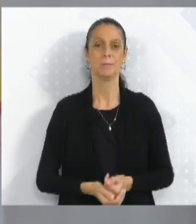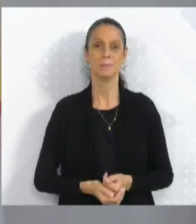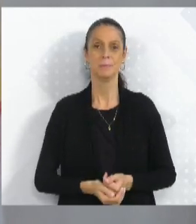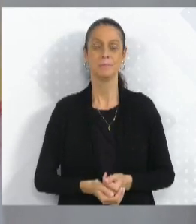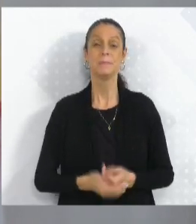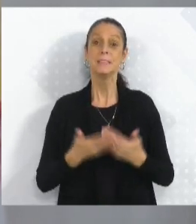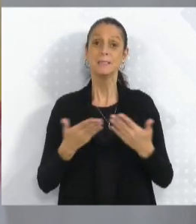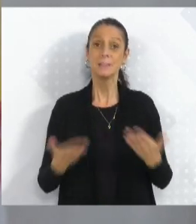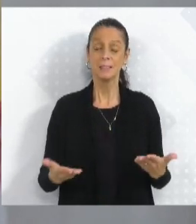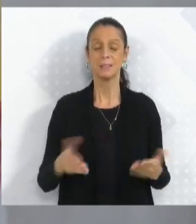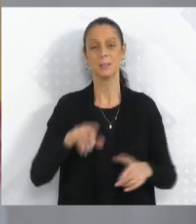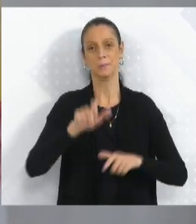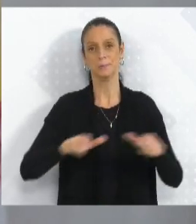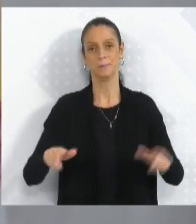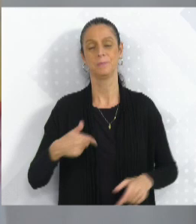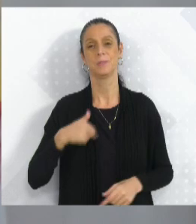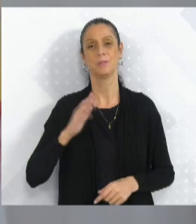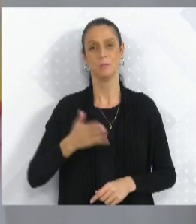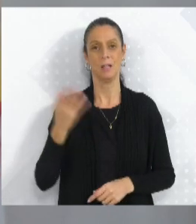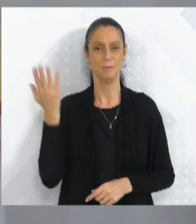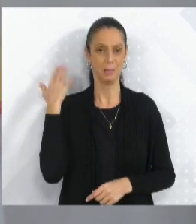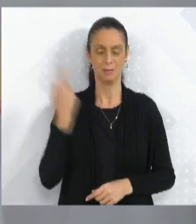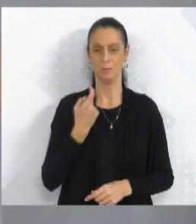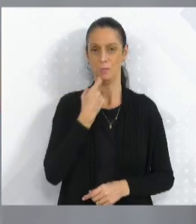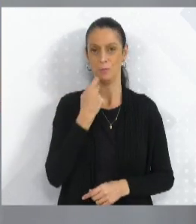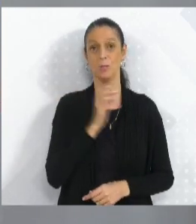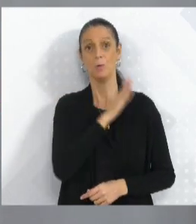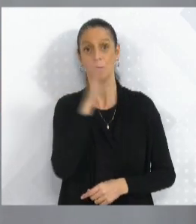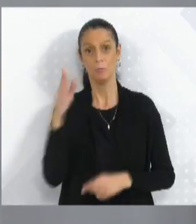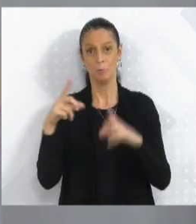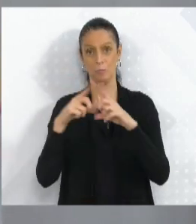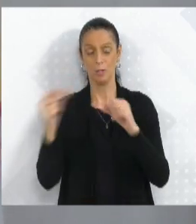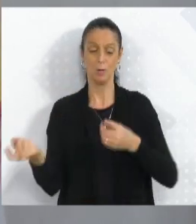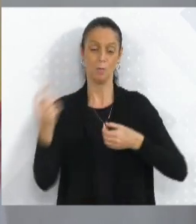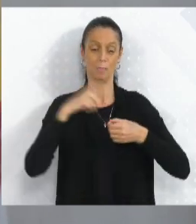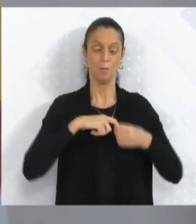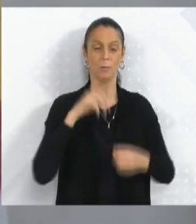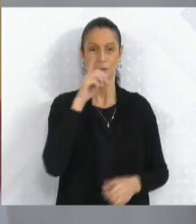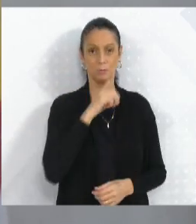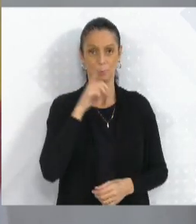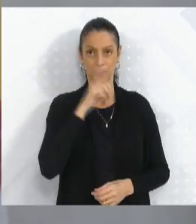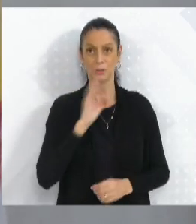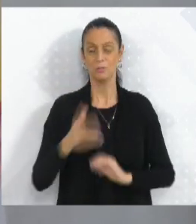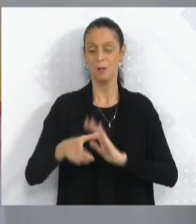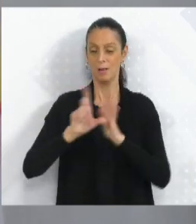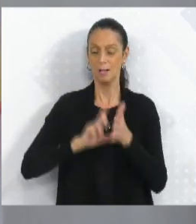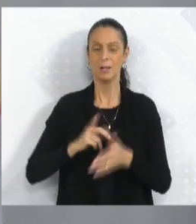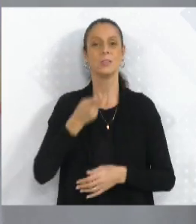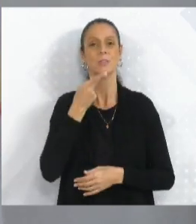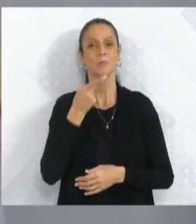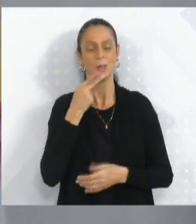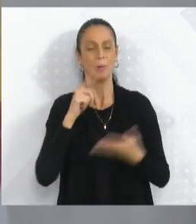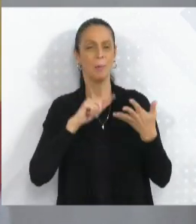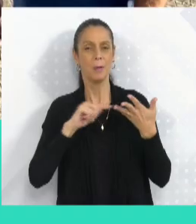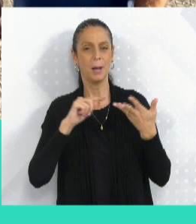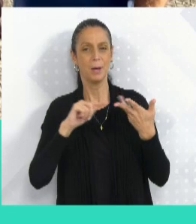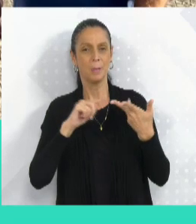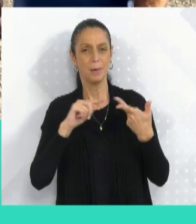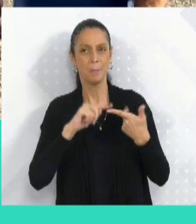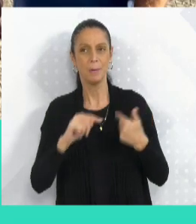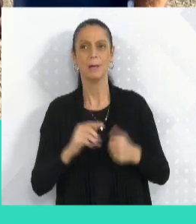Senhores, eu estive em Brasília, sexta-feira, retornei domingo, tudo que nós falamos aqui, sobre